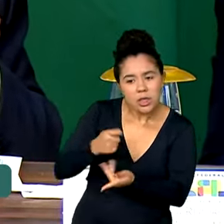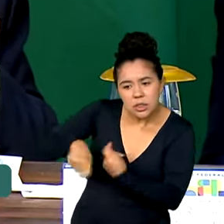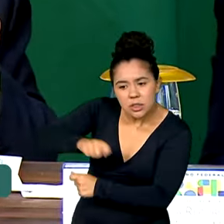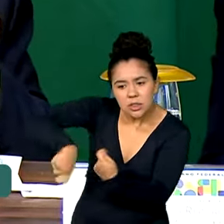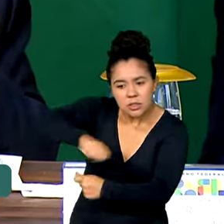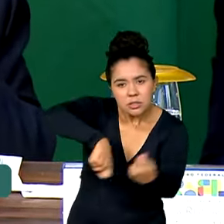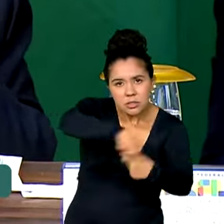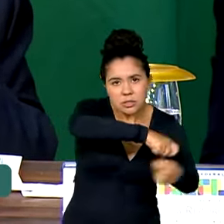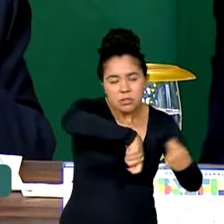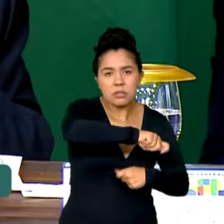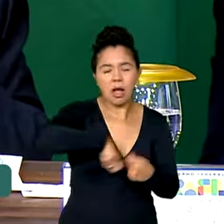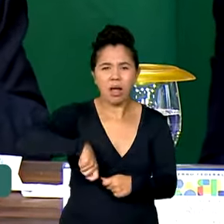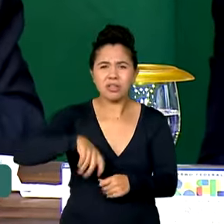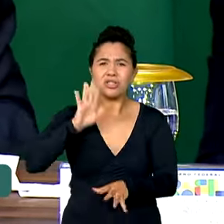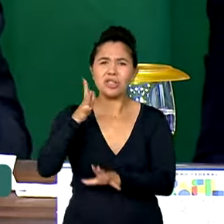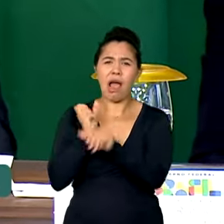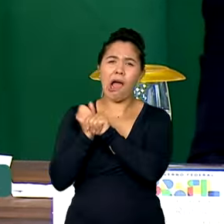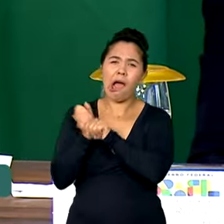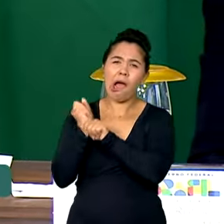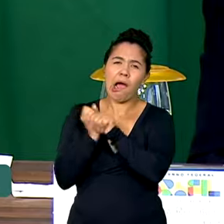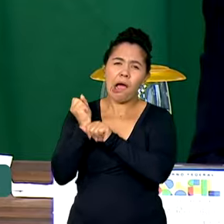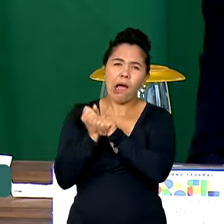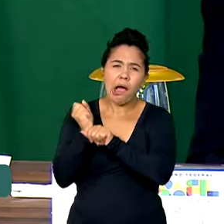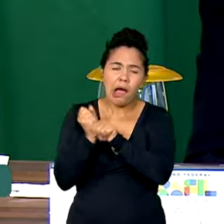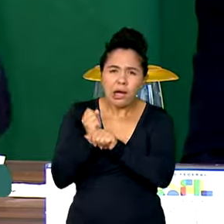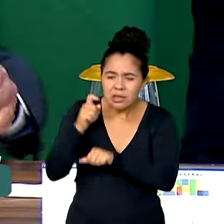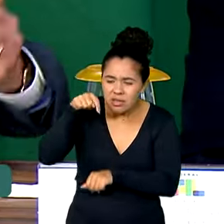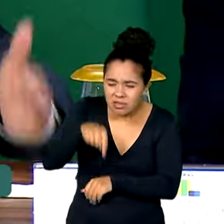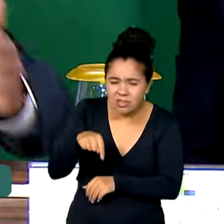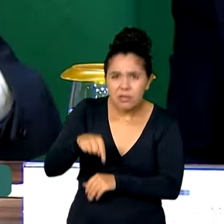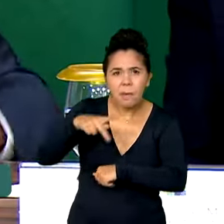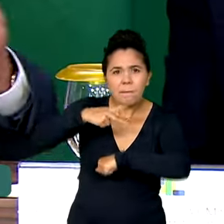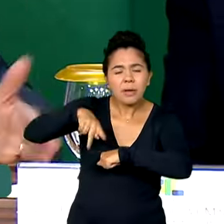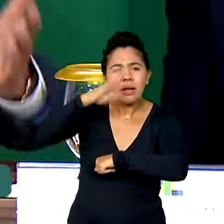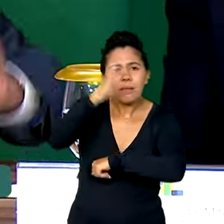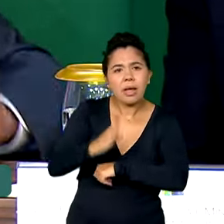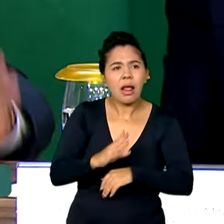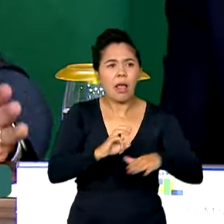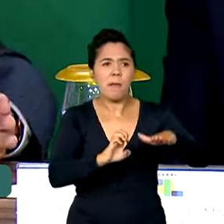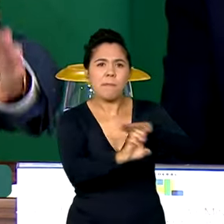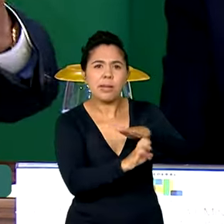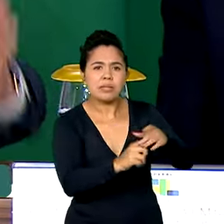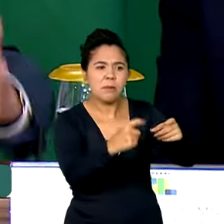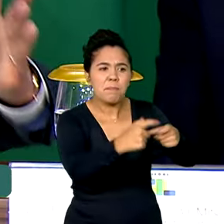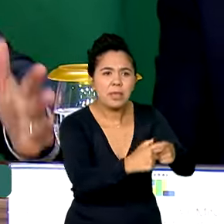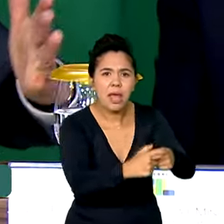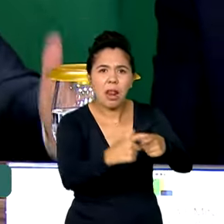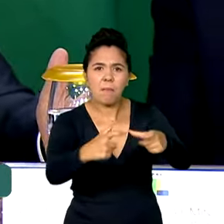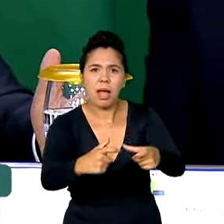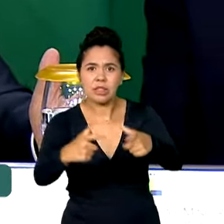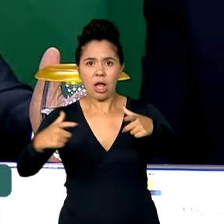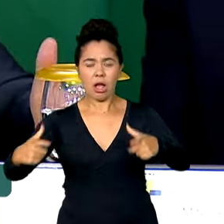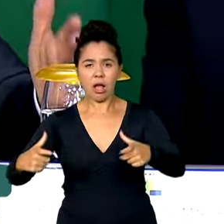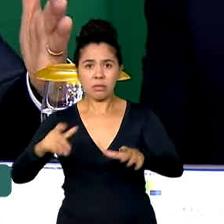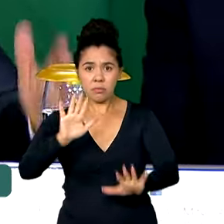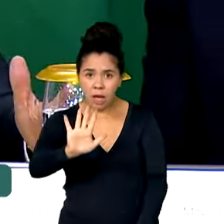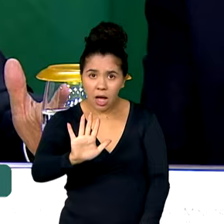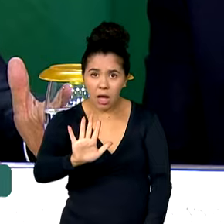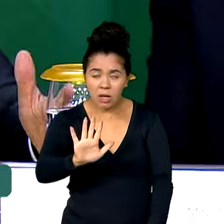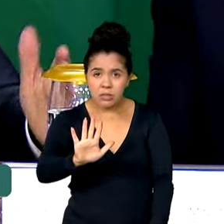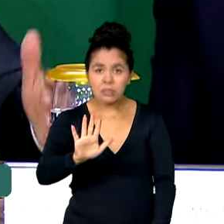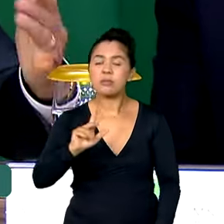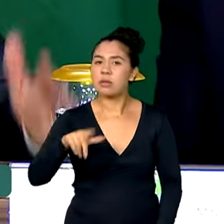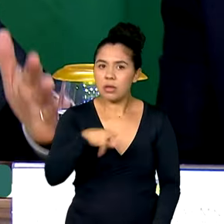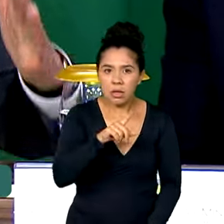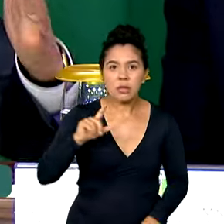veja que se levou tanto tempo, tanto tempo nesse país, falando de pequena e média empresa, pequena e média empresa, se não fôssemos nós, não